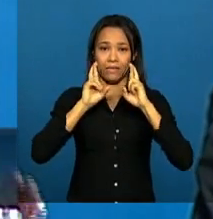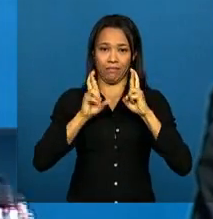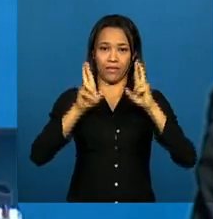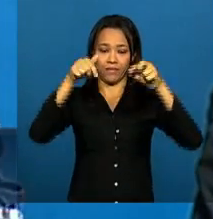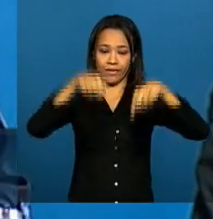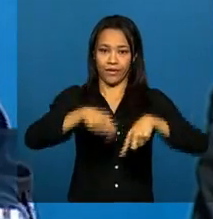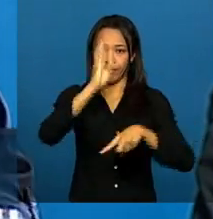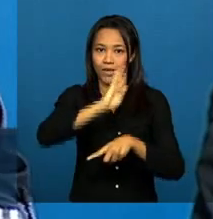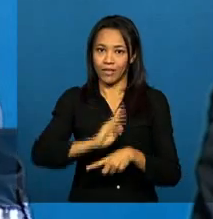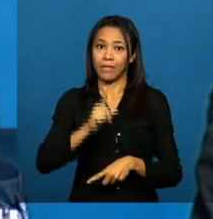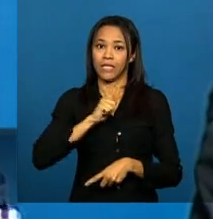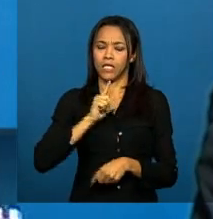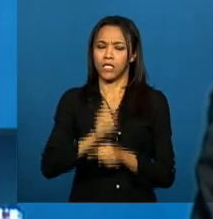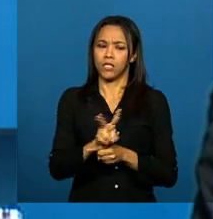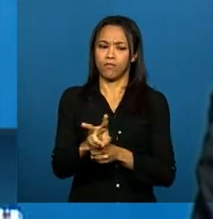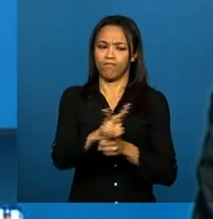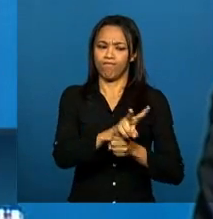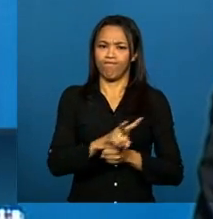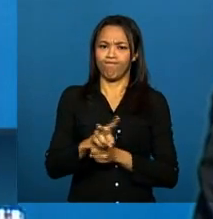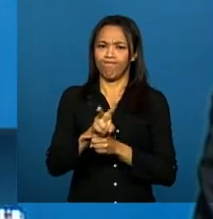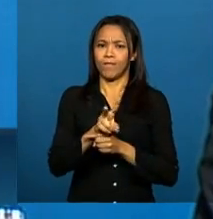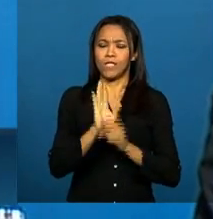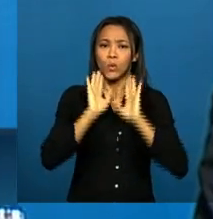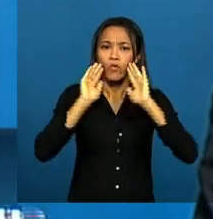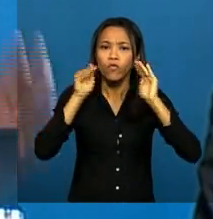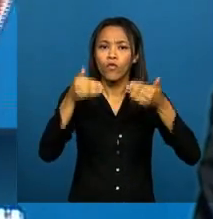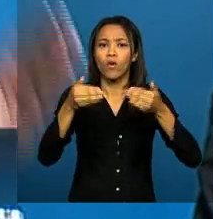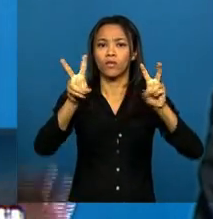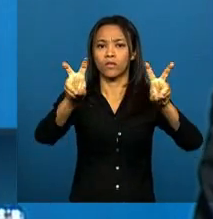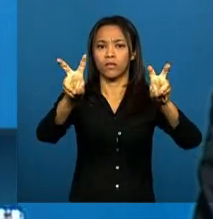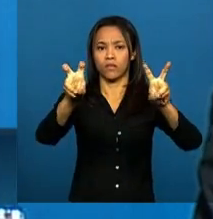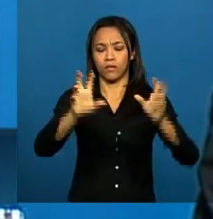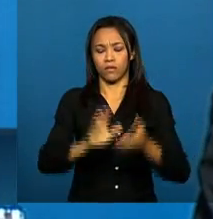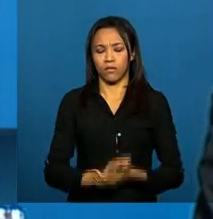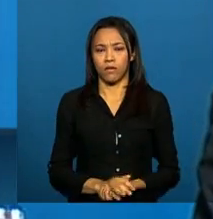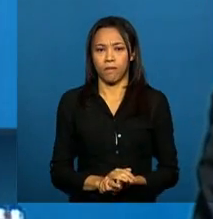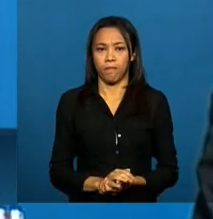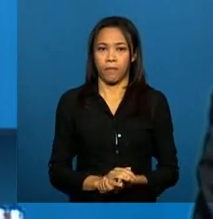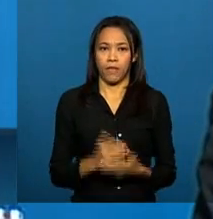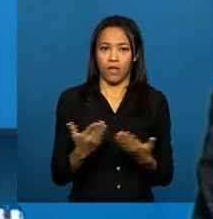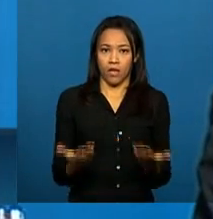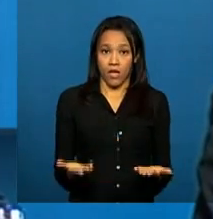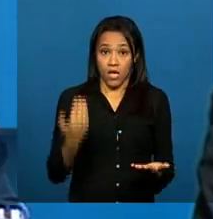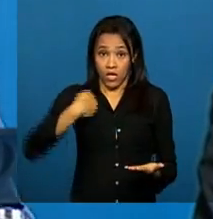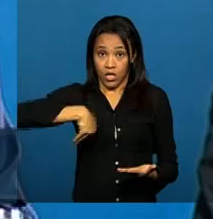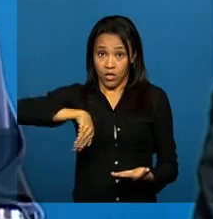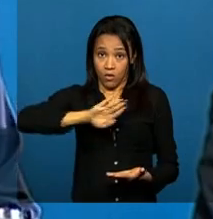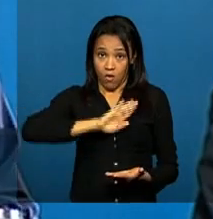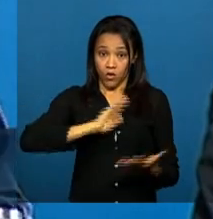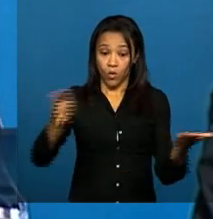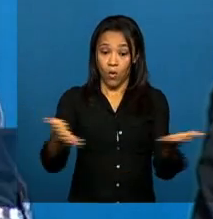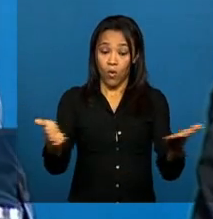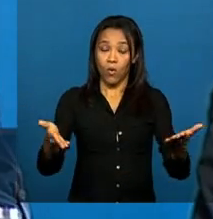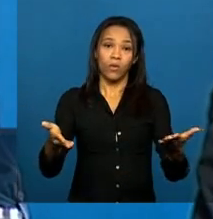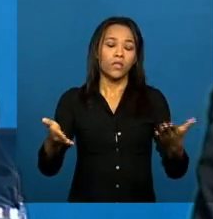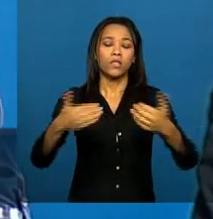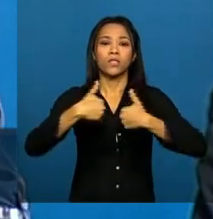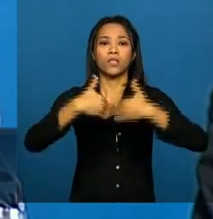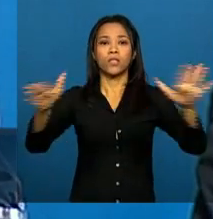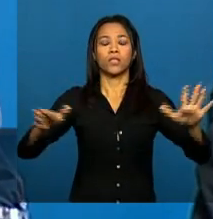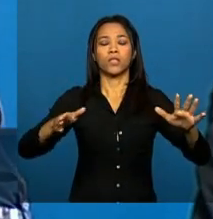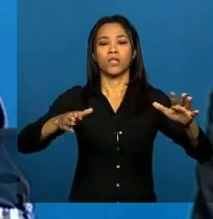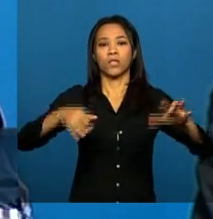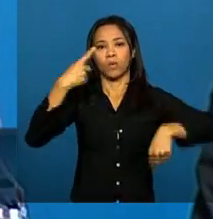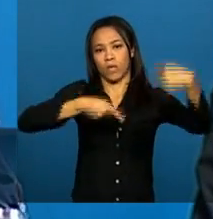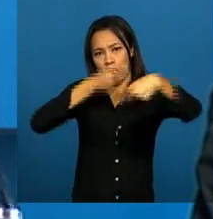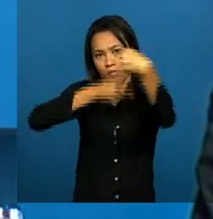Brasil ao monitoramento desse tema. No caso do debate que nós inauguramos hoje, nós